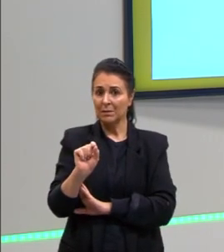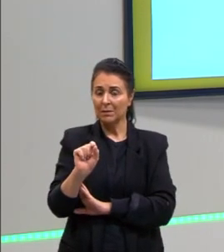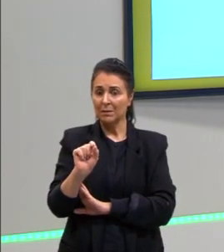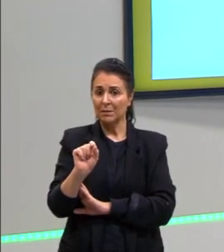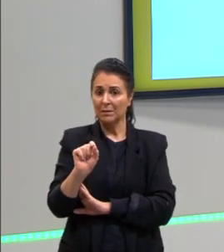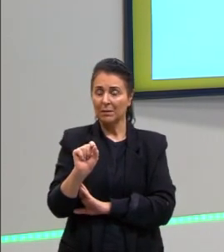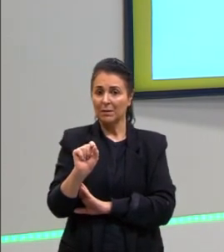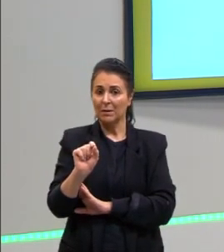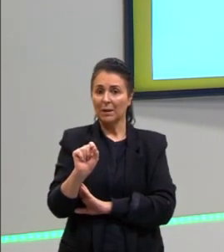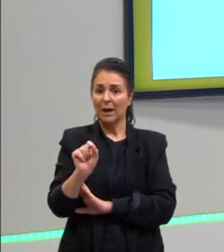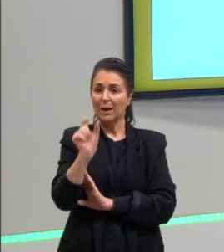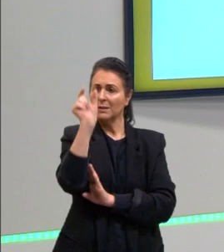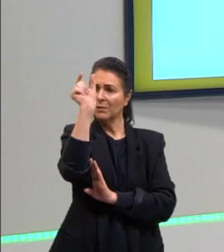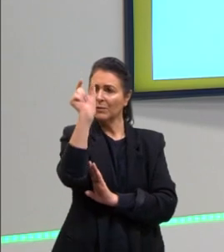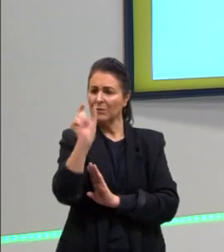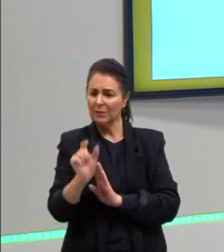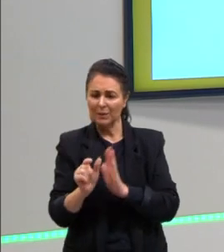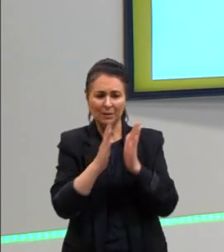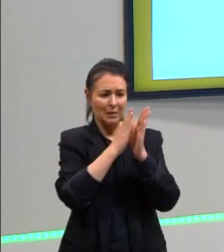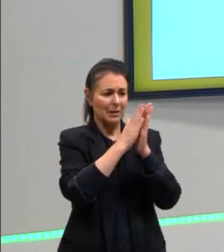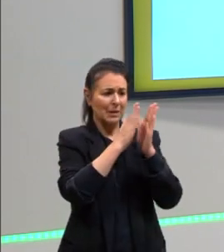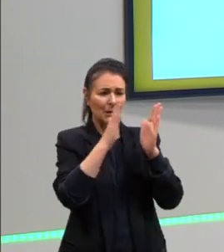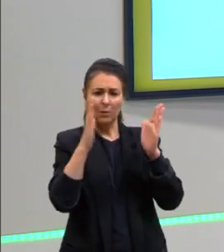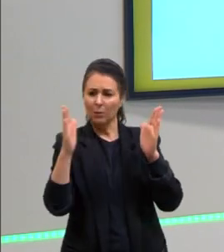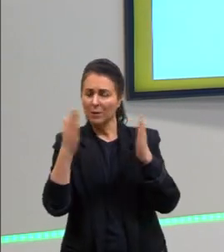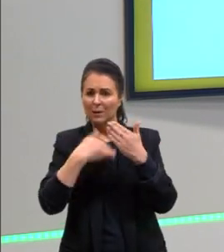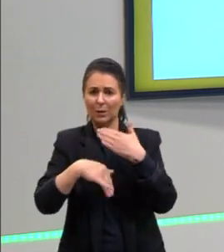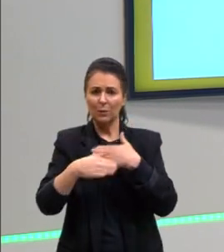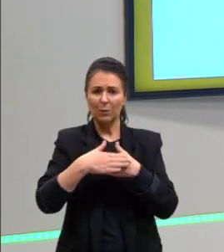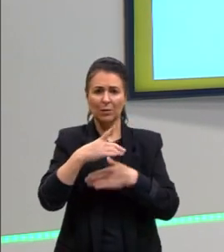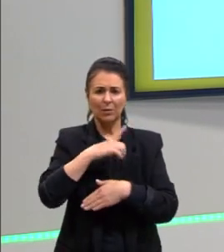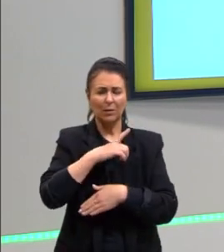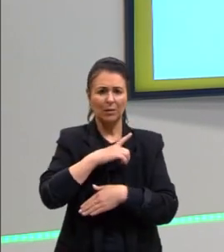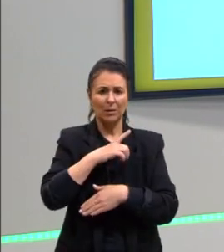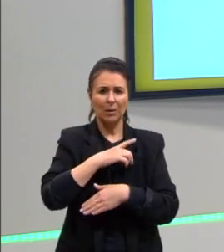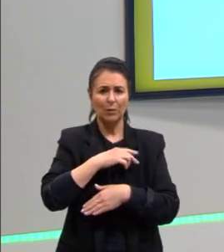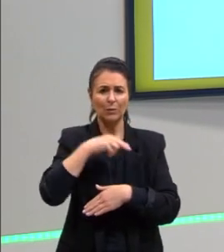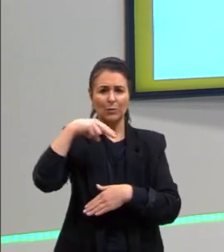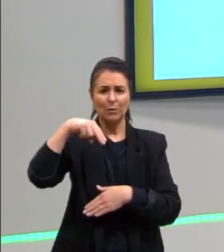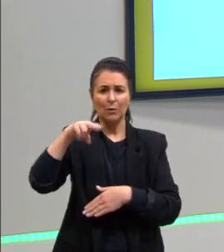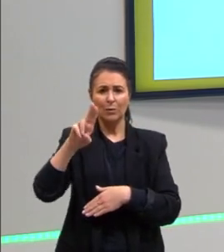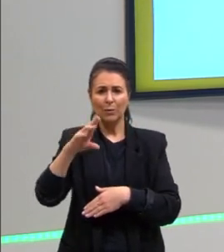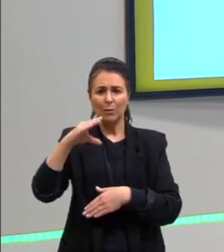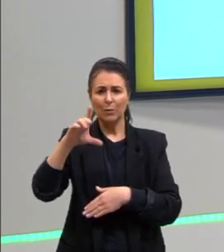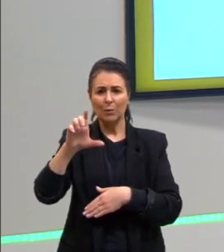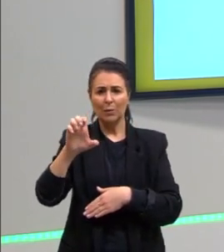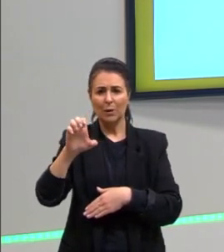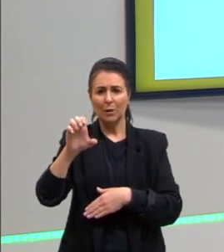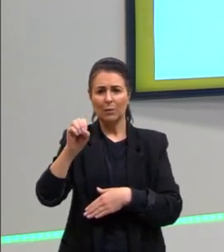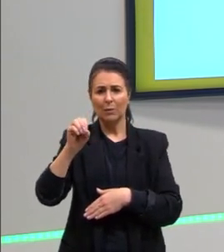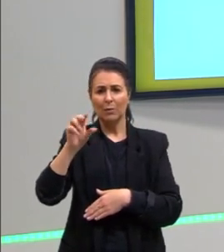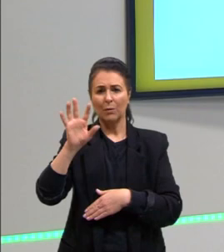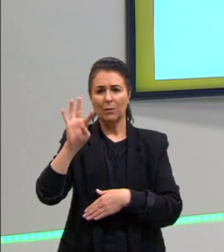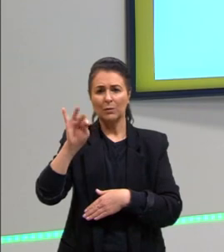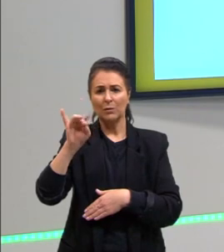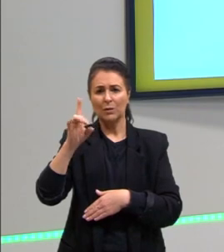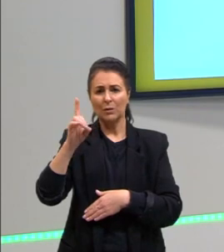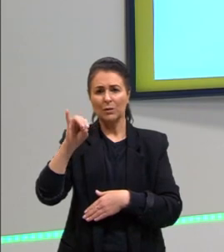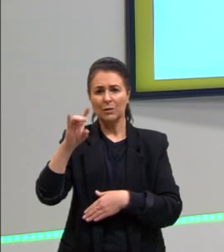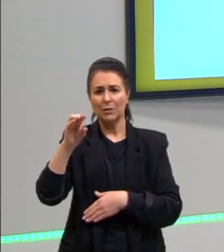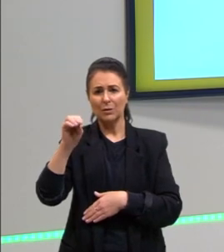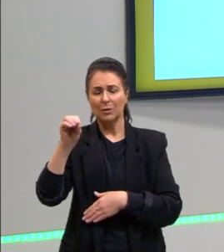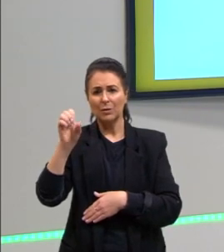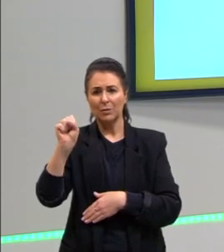essa fita toda, essa sequência toda, vão ter quantos nucleotídeos? Um, dois, três.